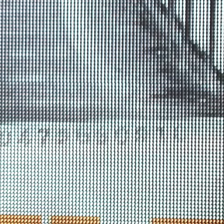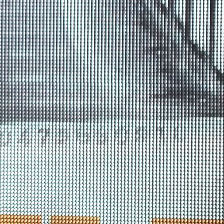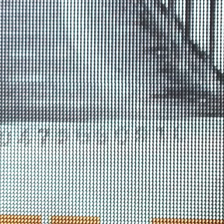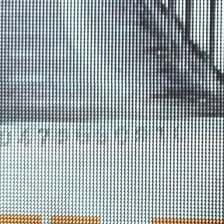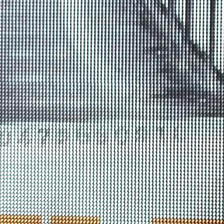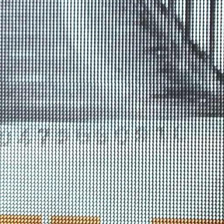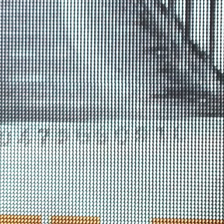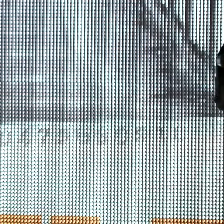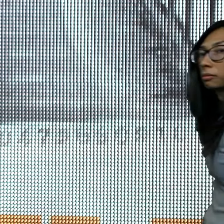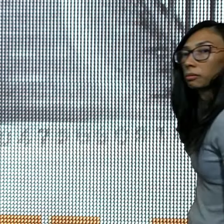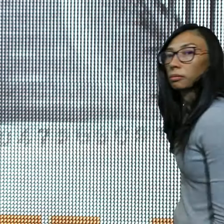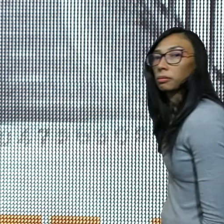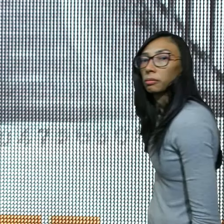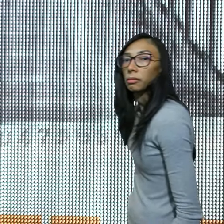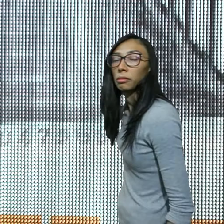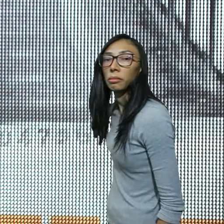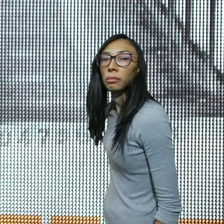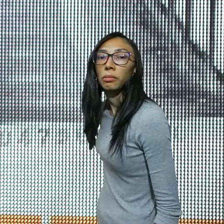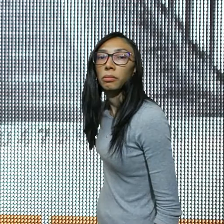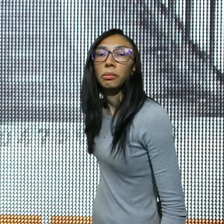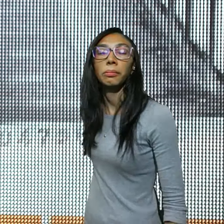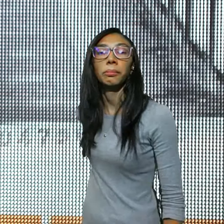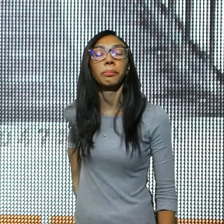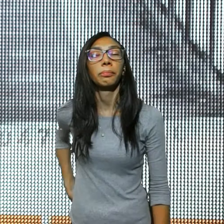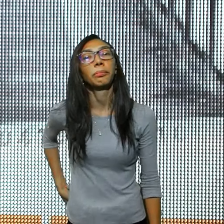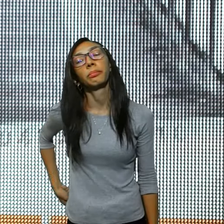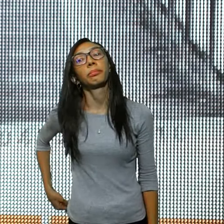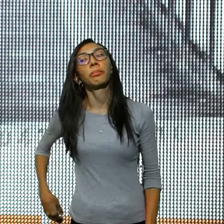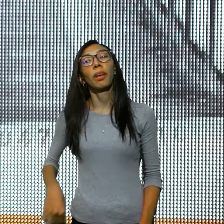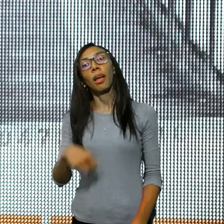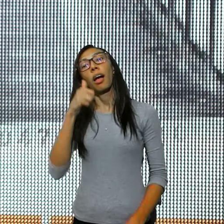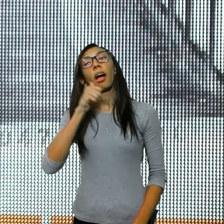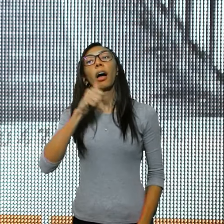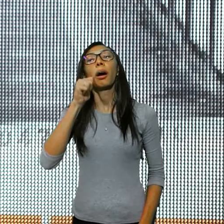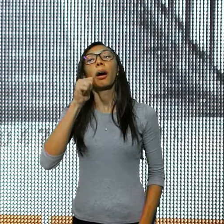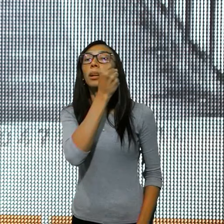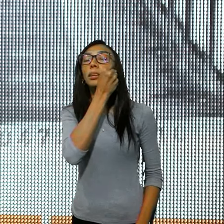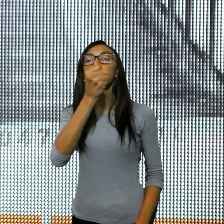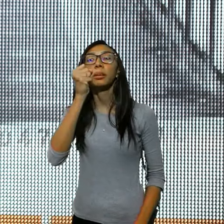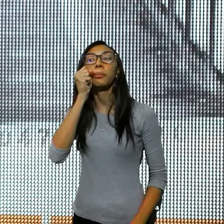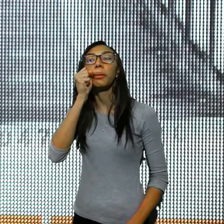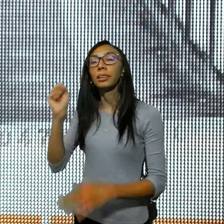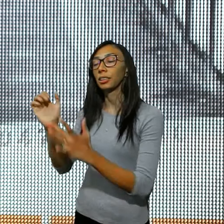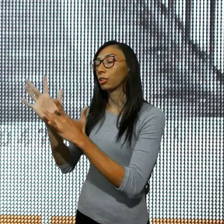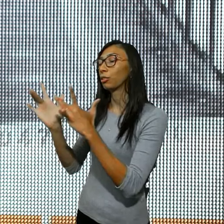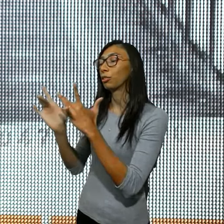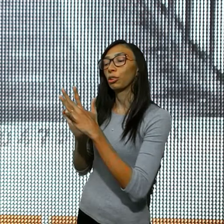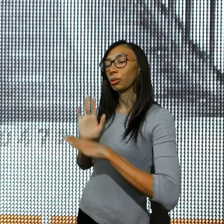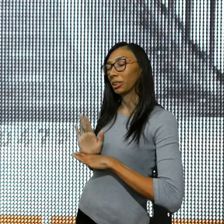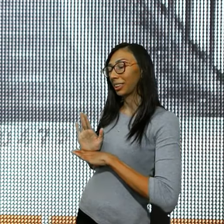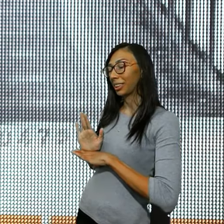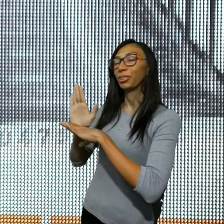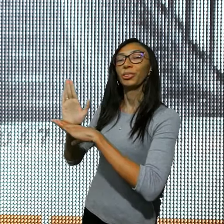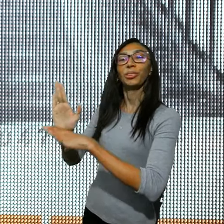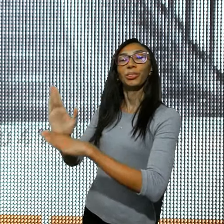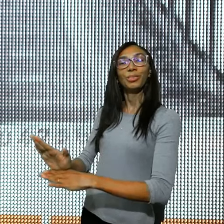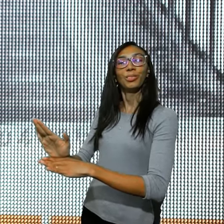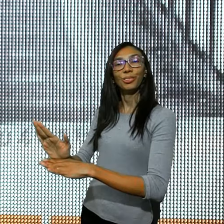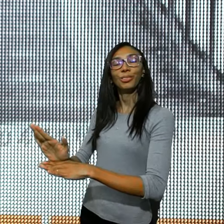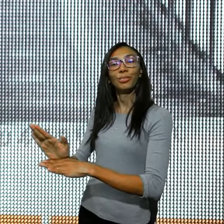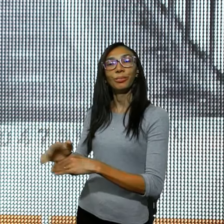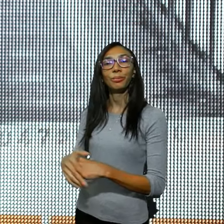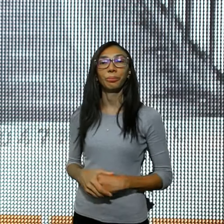para fazer aquilo, que nenhum religioso, fez, acudindo, aquela pessoa, que havia sido, ferida, no meio do caminho,